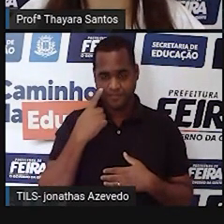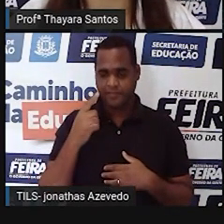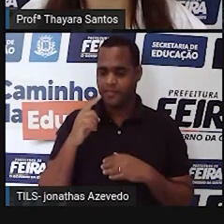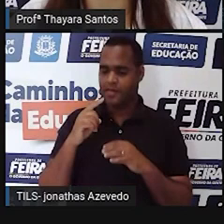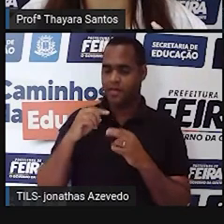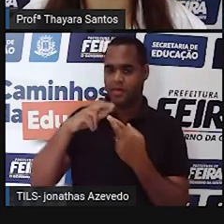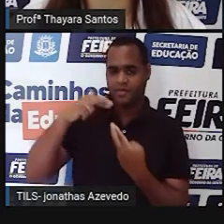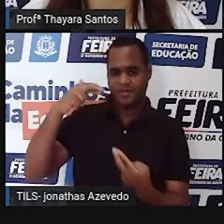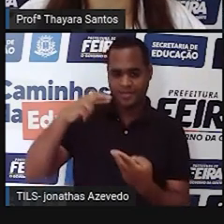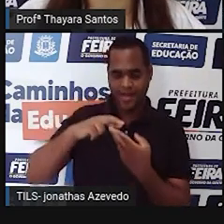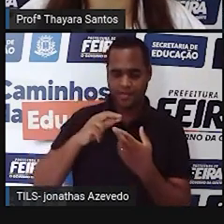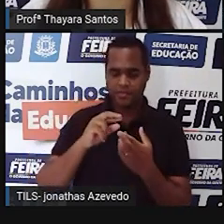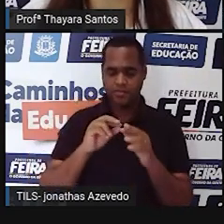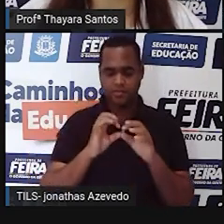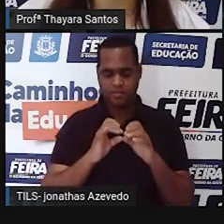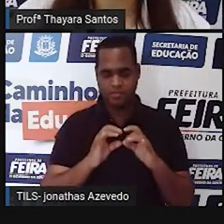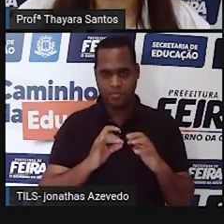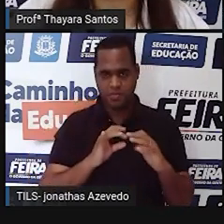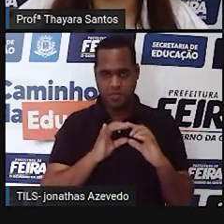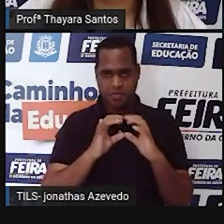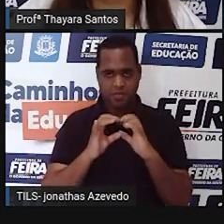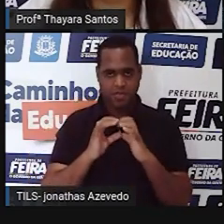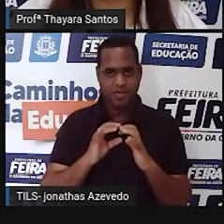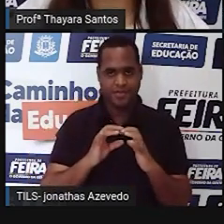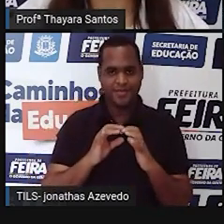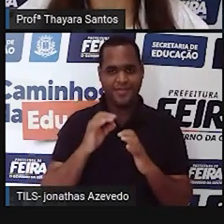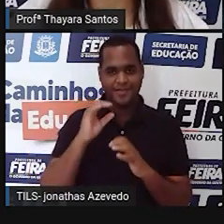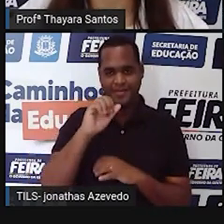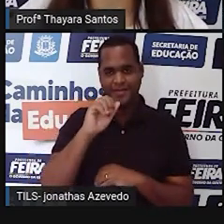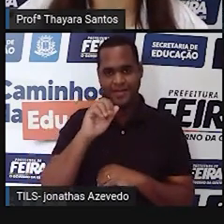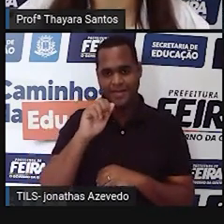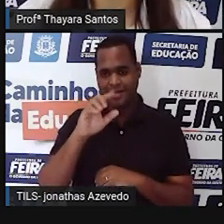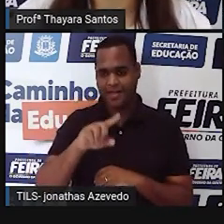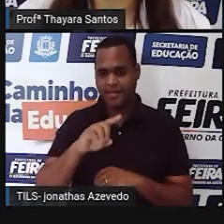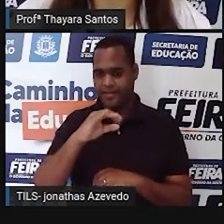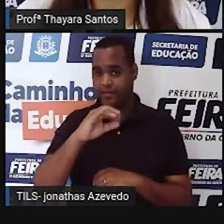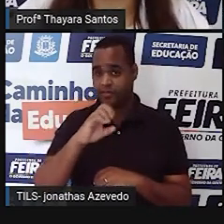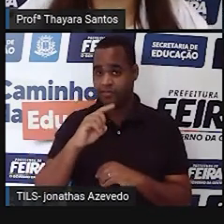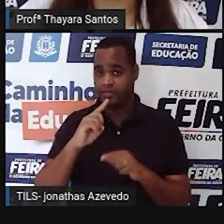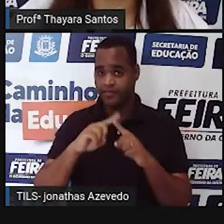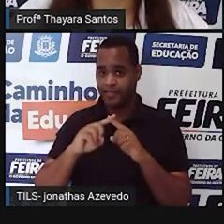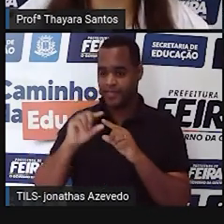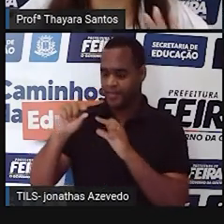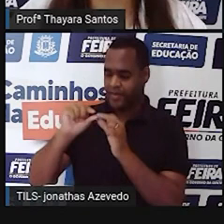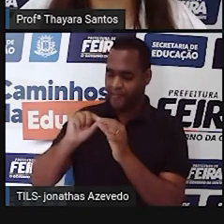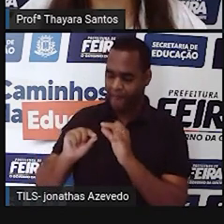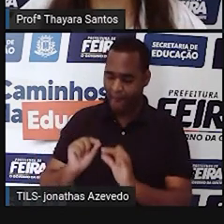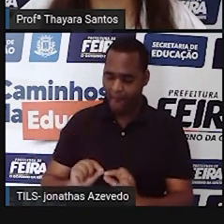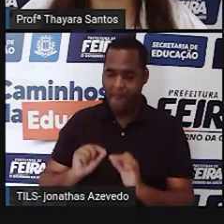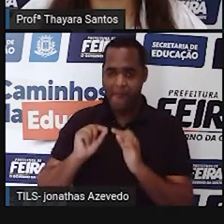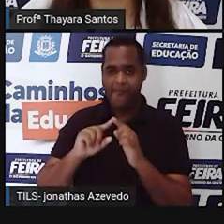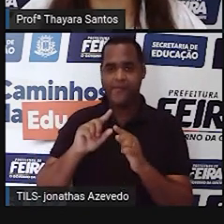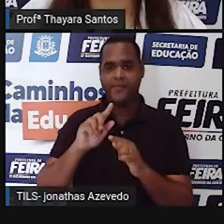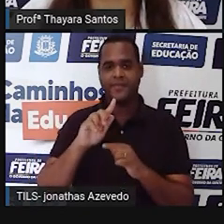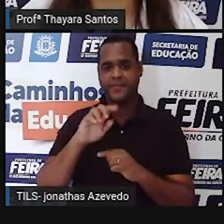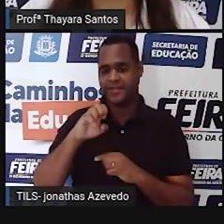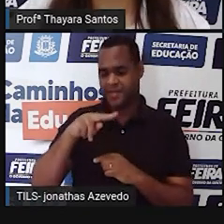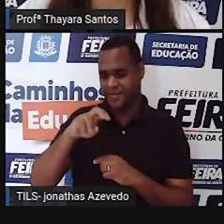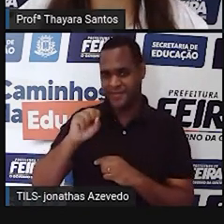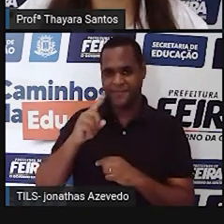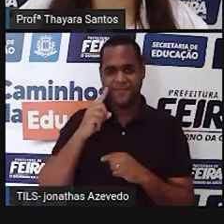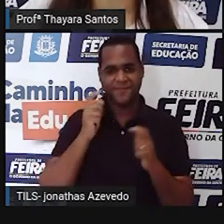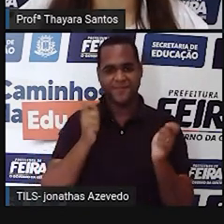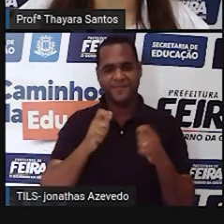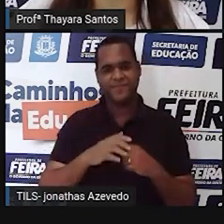genético é a molécula que é formada por ácidos nucleicos, que vai codificar os genes. Parece uma coisa bem complicada, né?